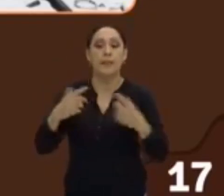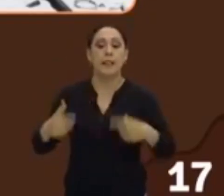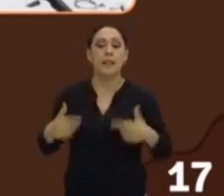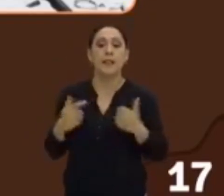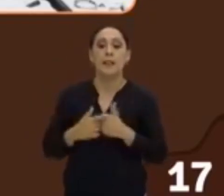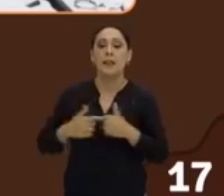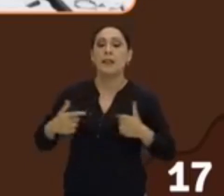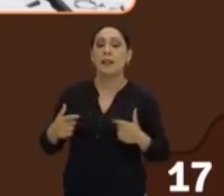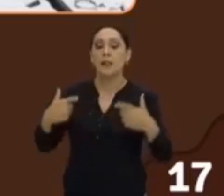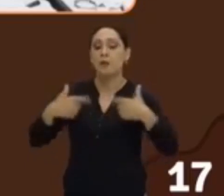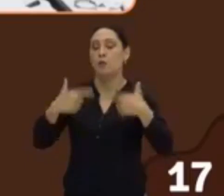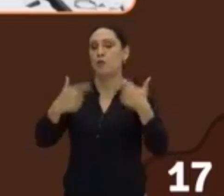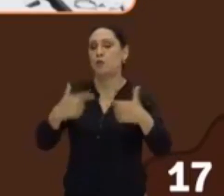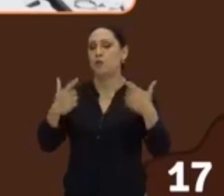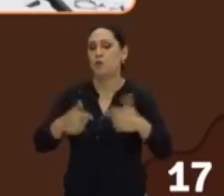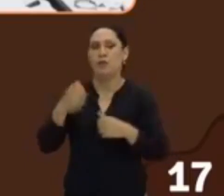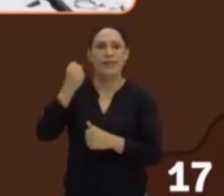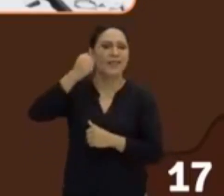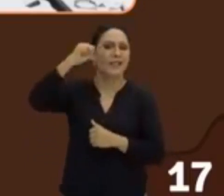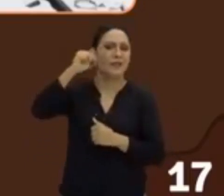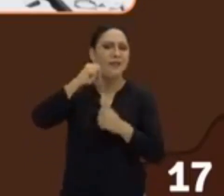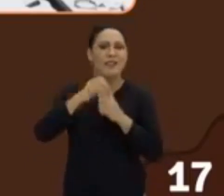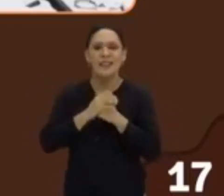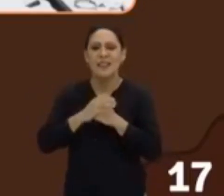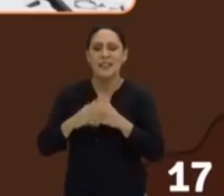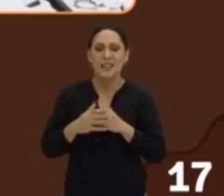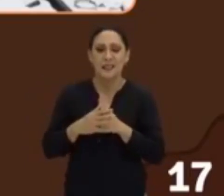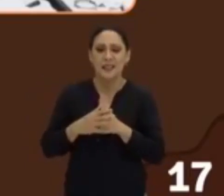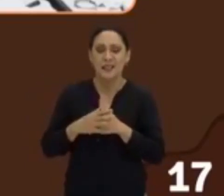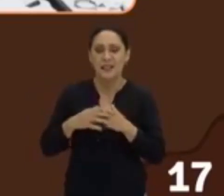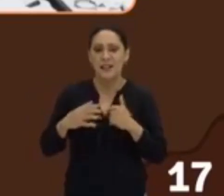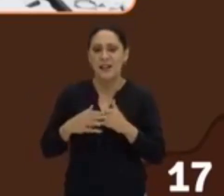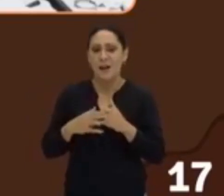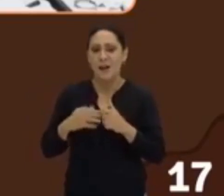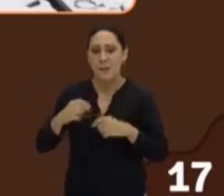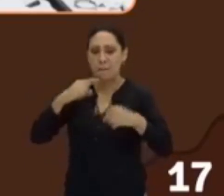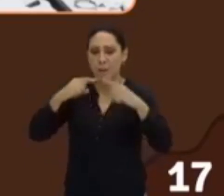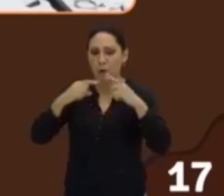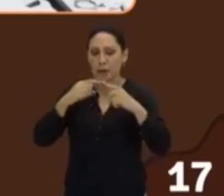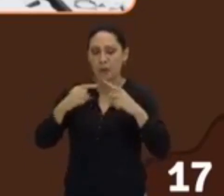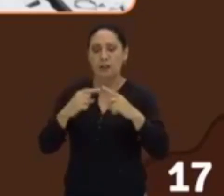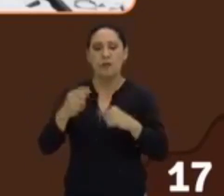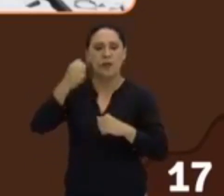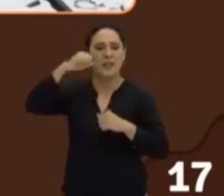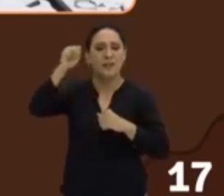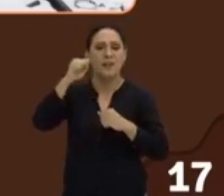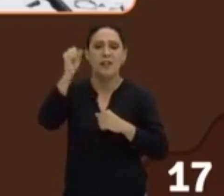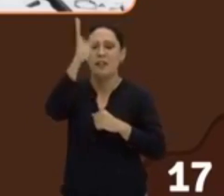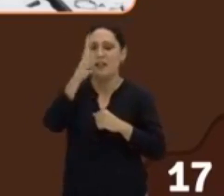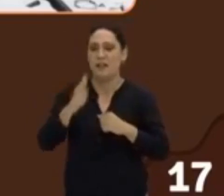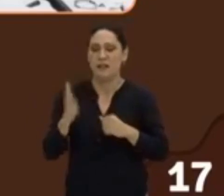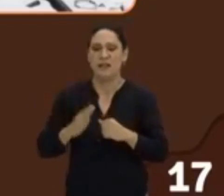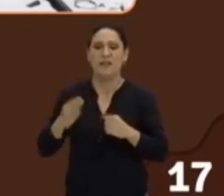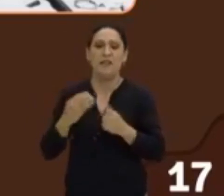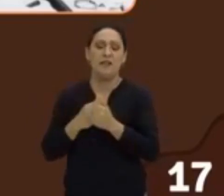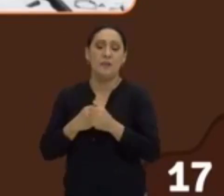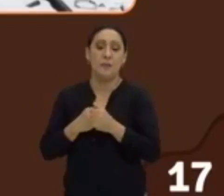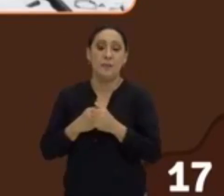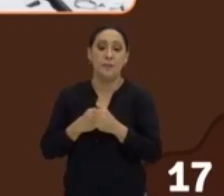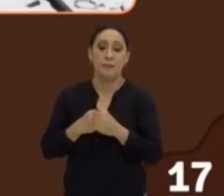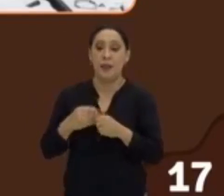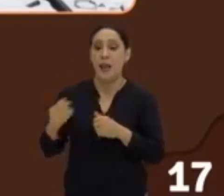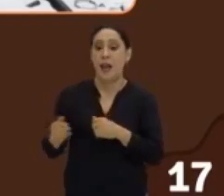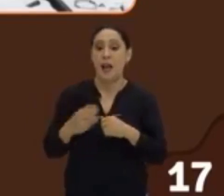regimes iguais a esse em que passou a se defender o nacionalismo exacerbado, a